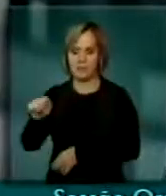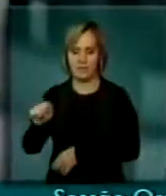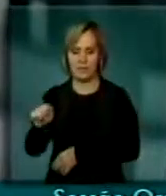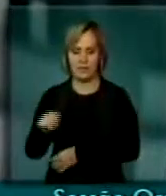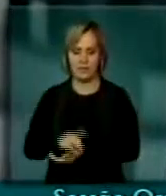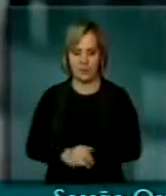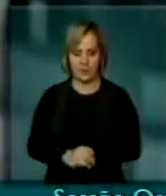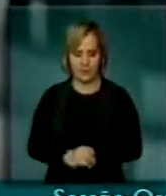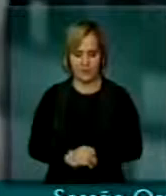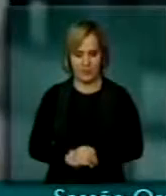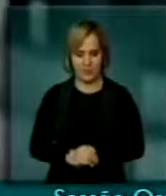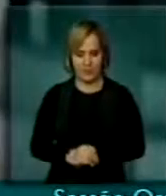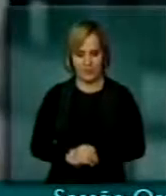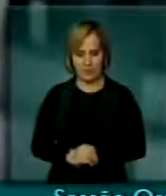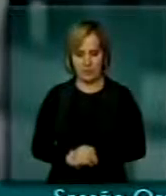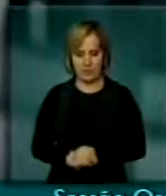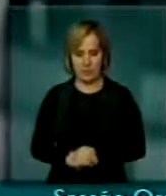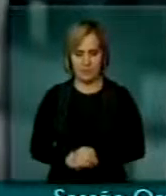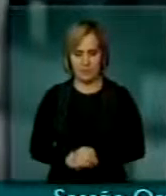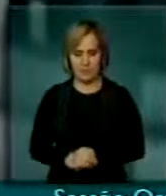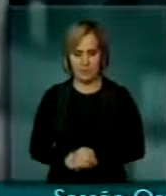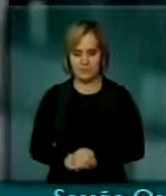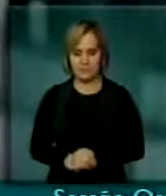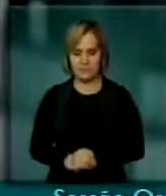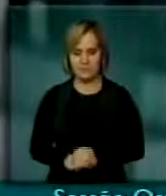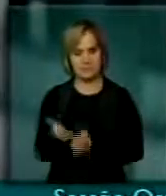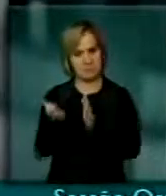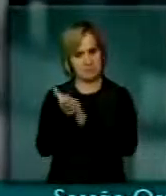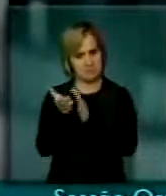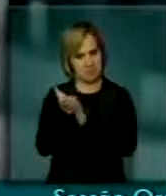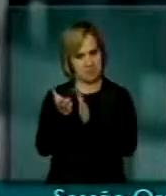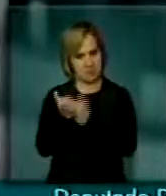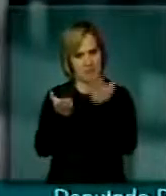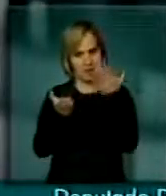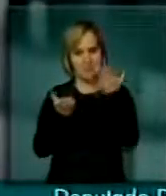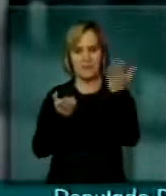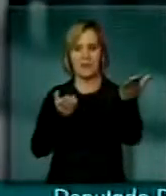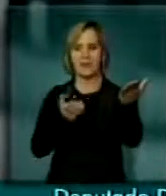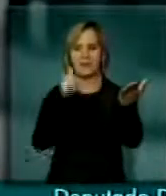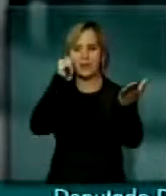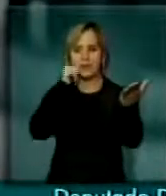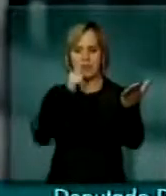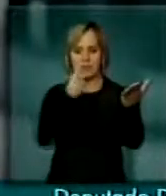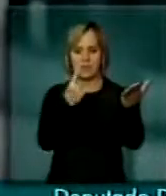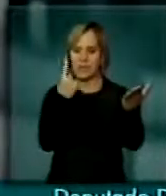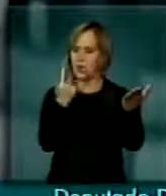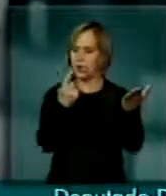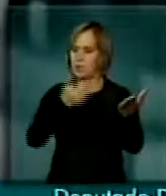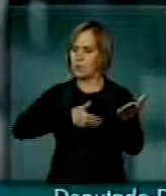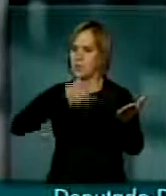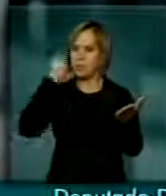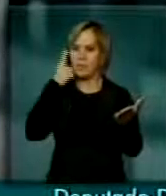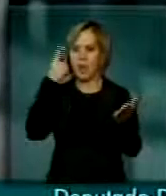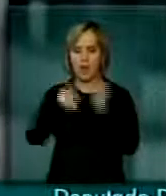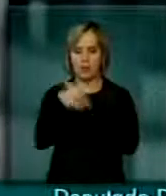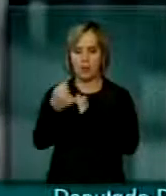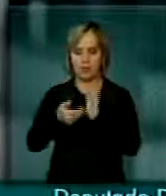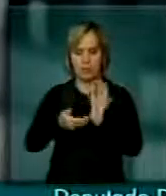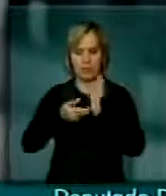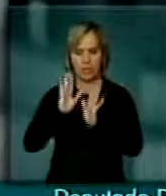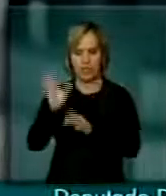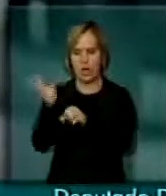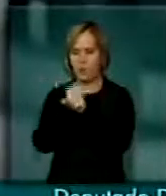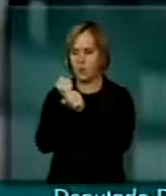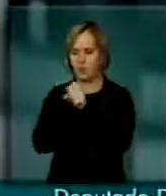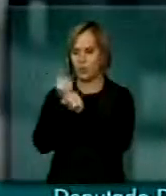dar boa parte. Em segundo lugar, parabéns. A senhora é uma das melhores deputadas desta casa há muitos